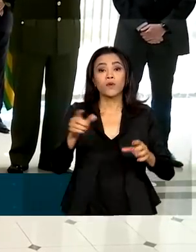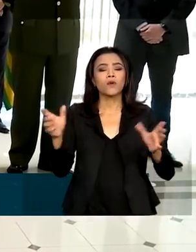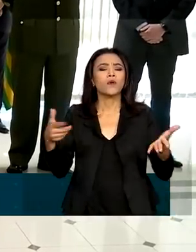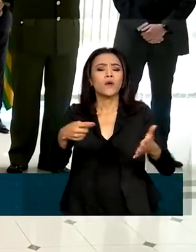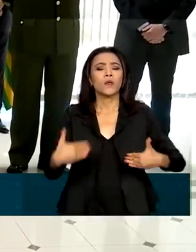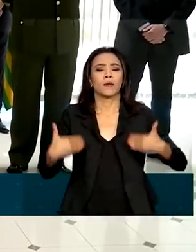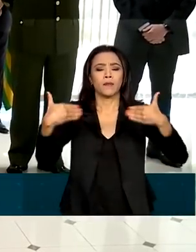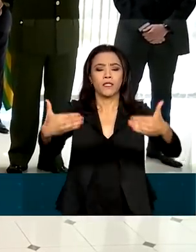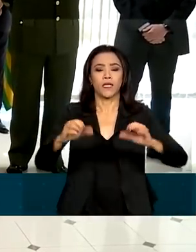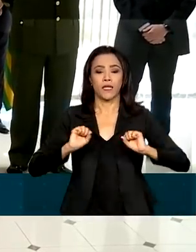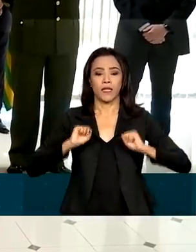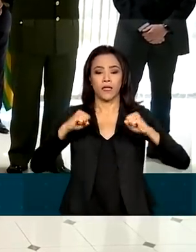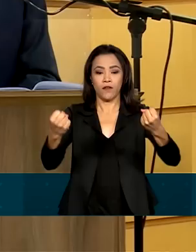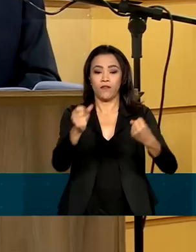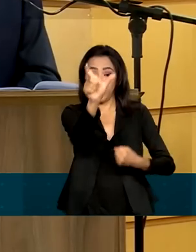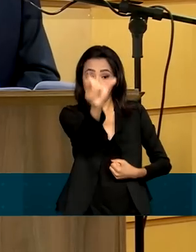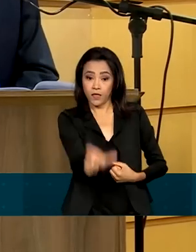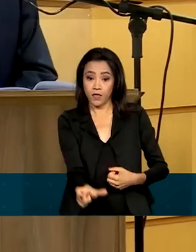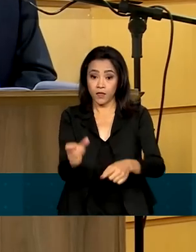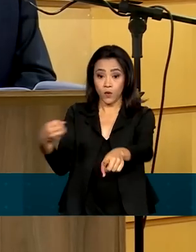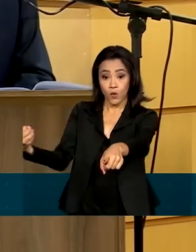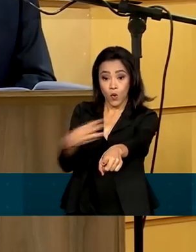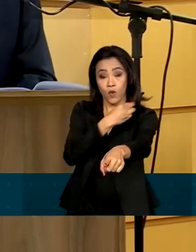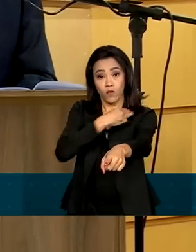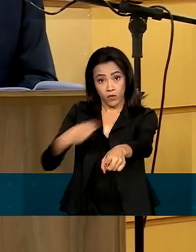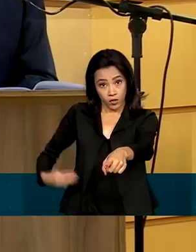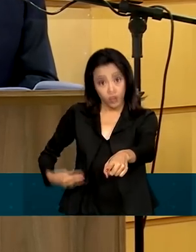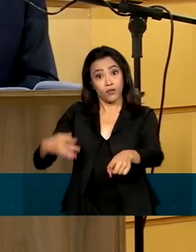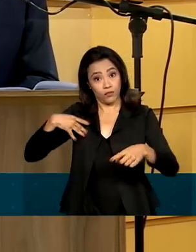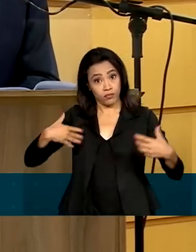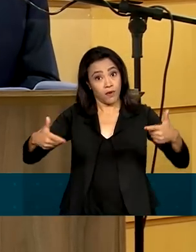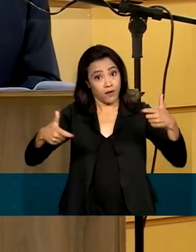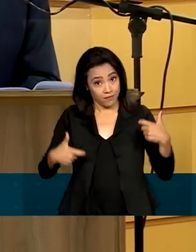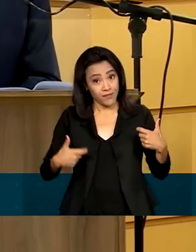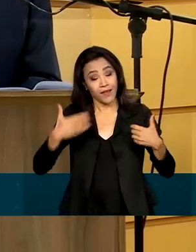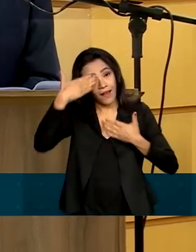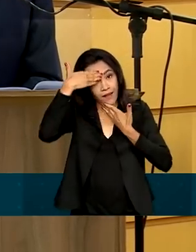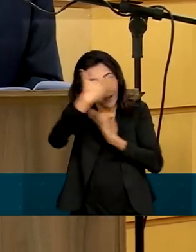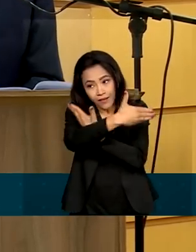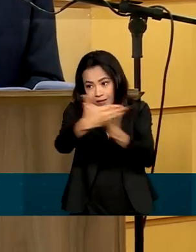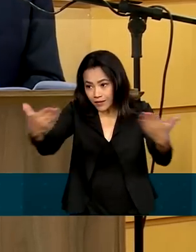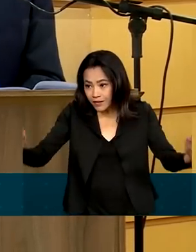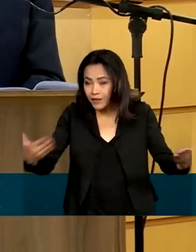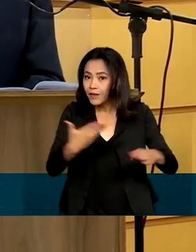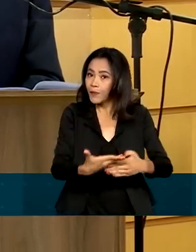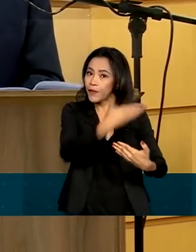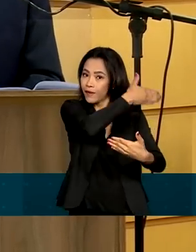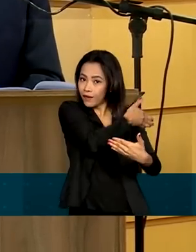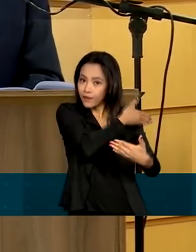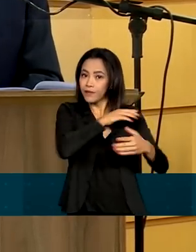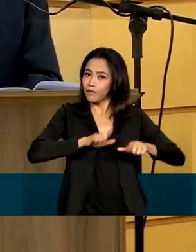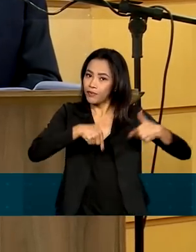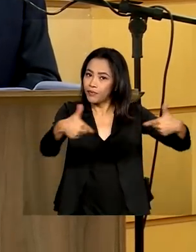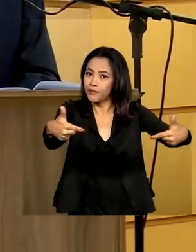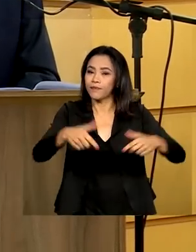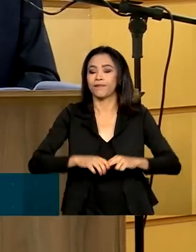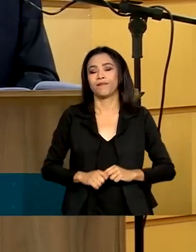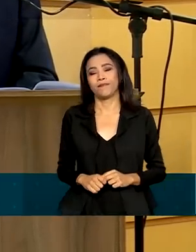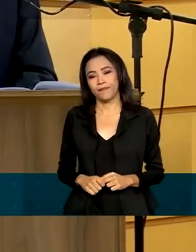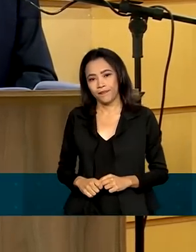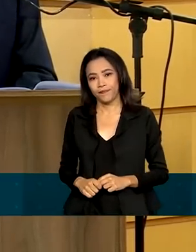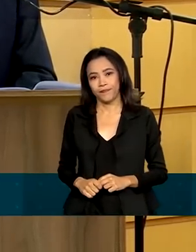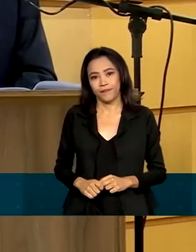ministro, José Múcio Monteiro, tomou posse agradecendo a colaboração com o antecessor. Com admiráveis